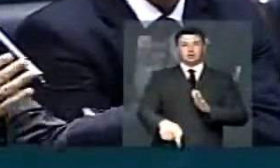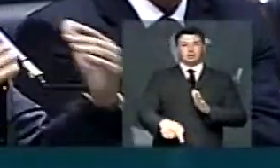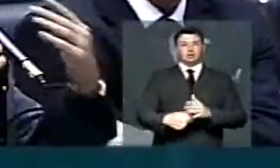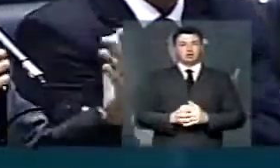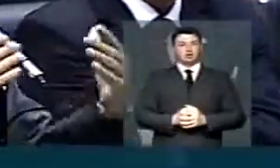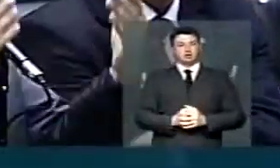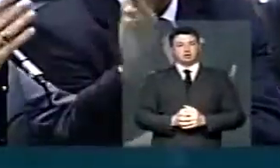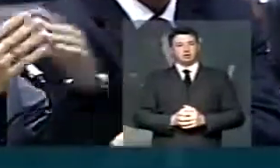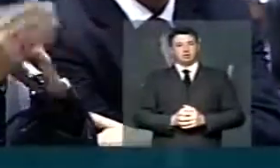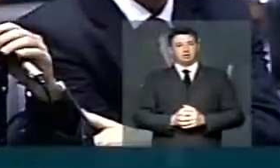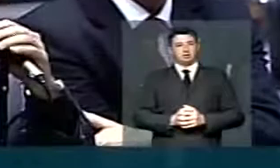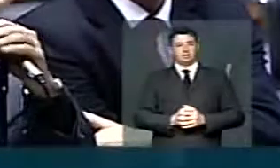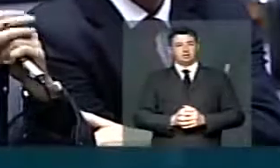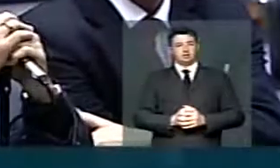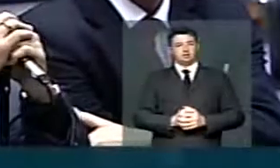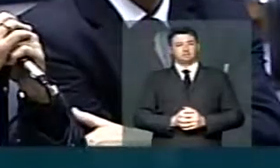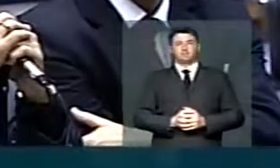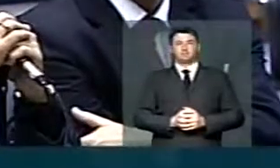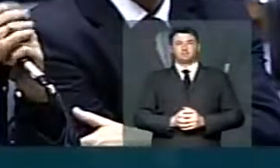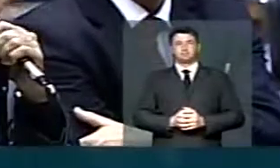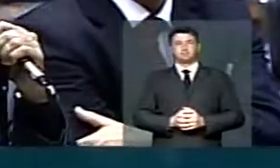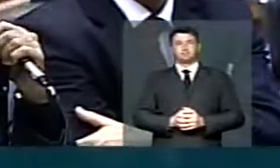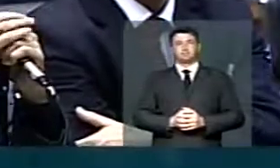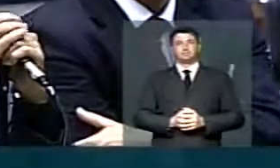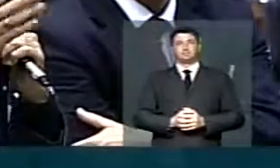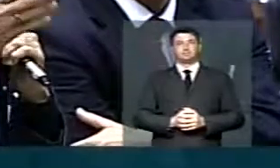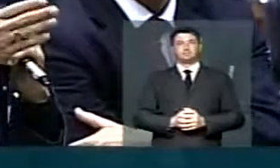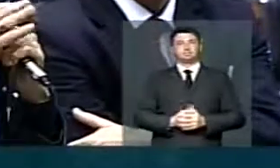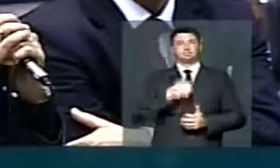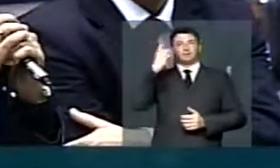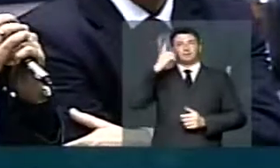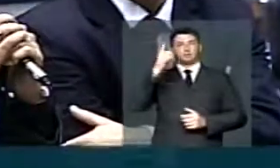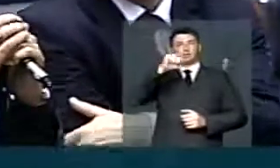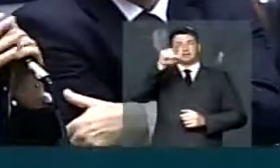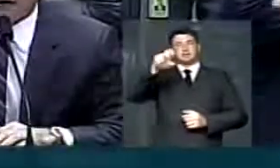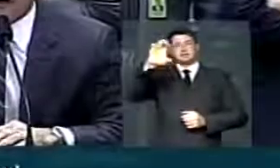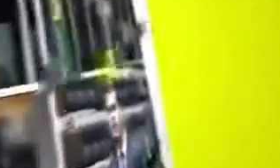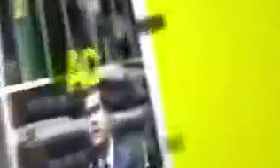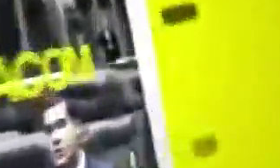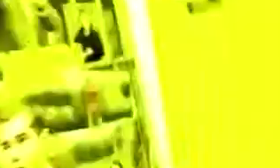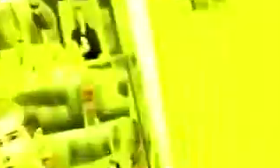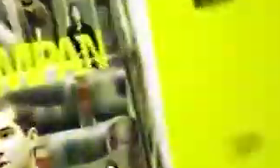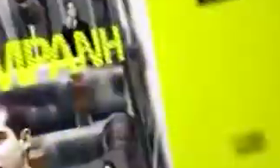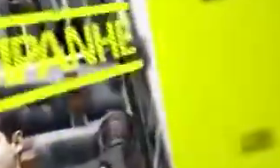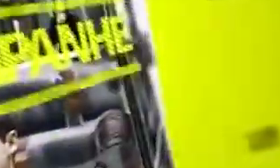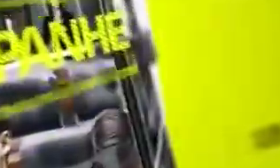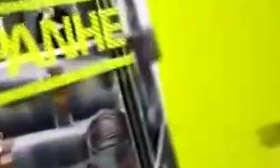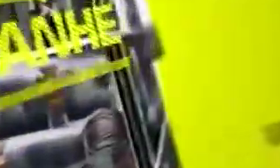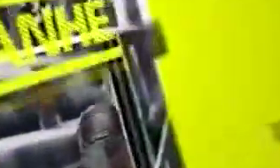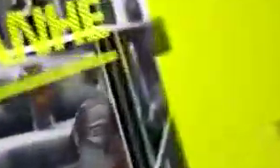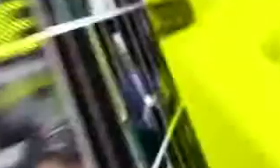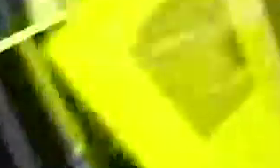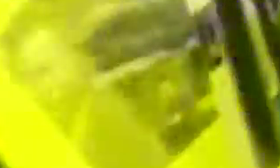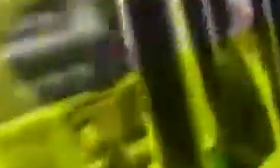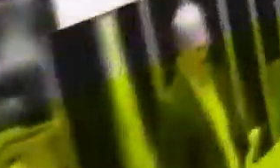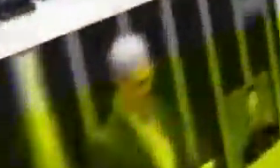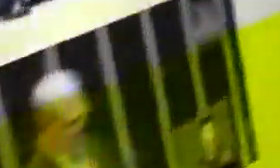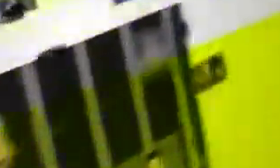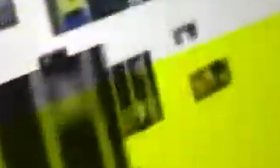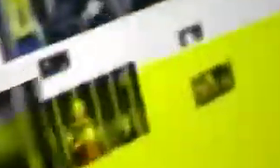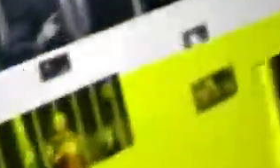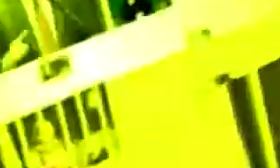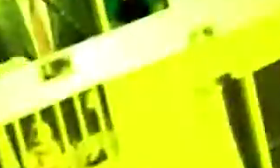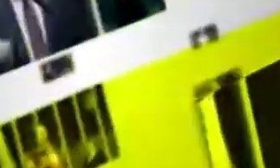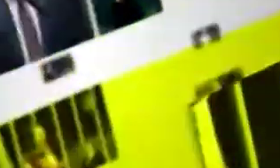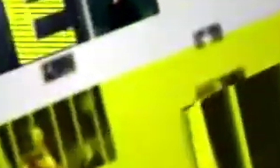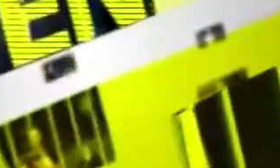antirregimental. Com a palavra o deputado Zequinha Marinho, pela liderança do PSC. Não que sejam menos importantes...